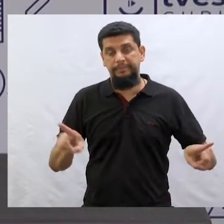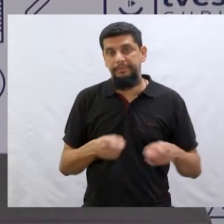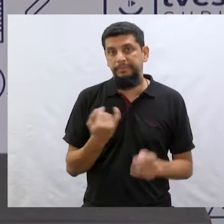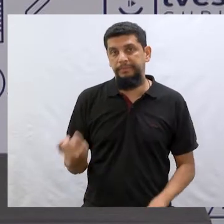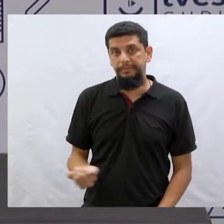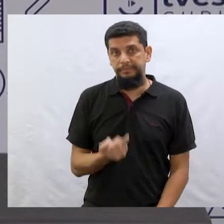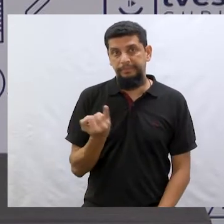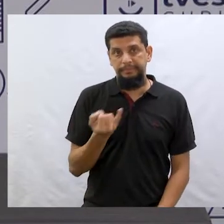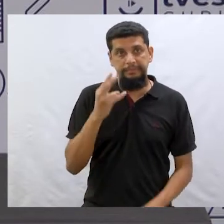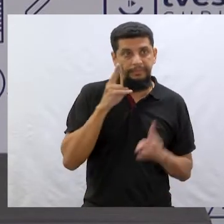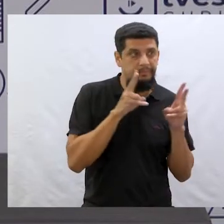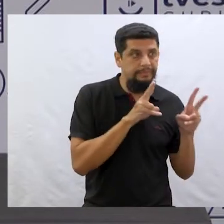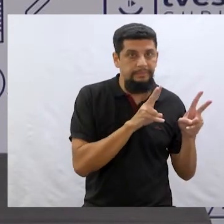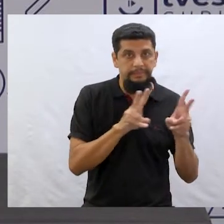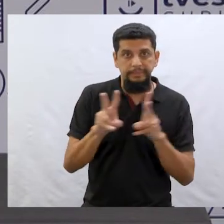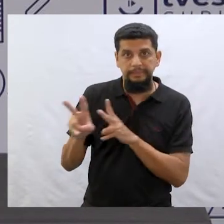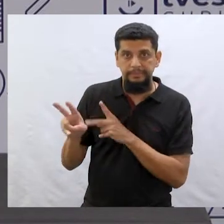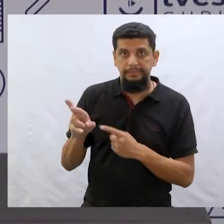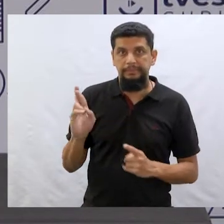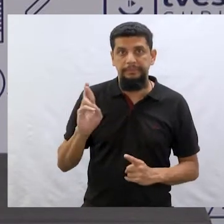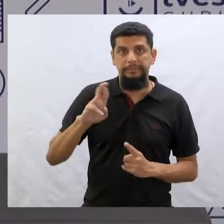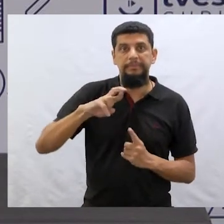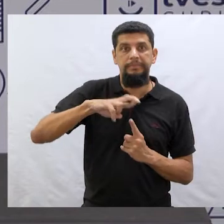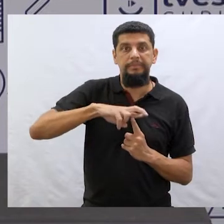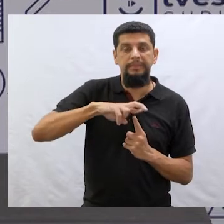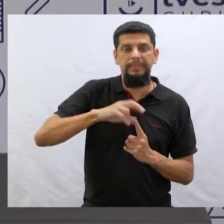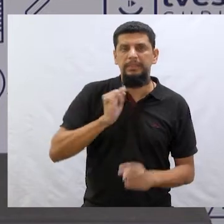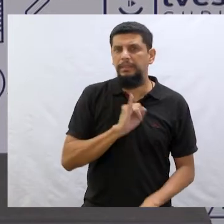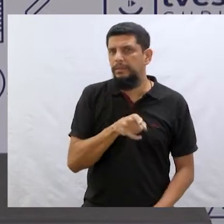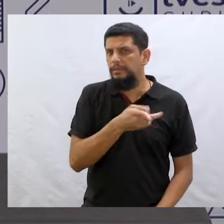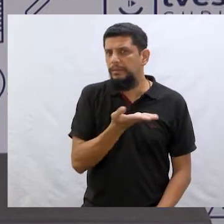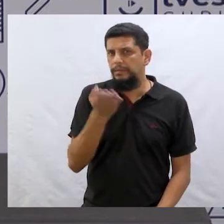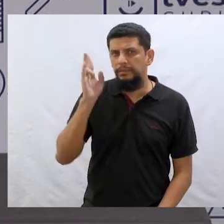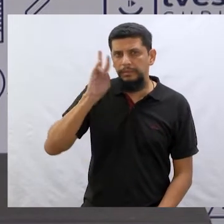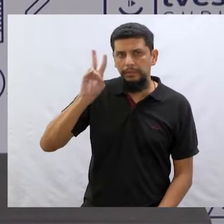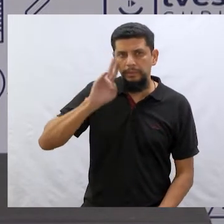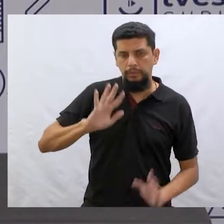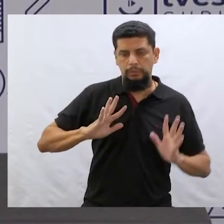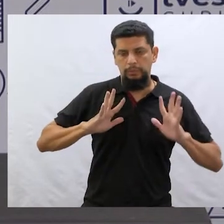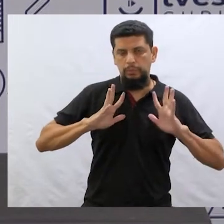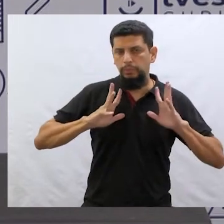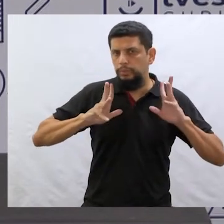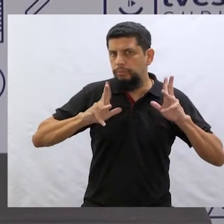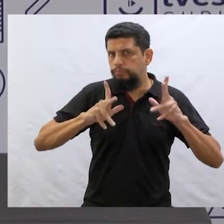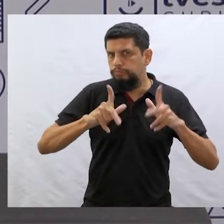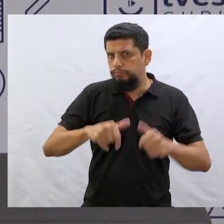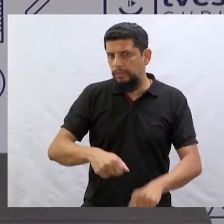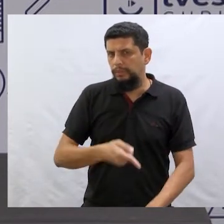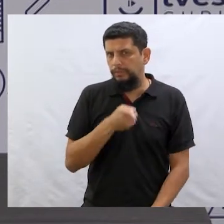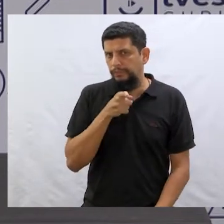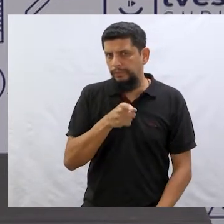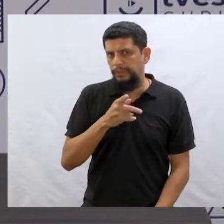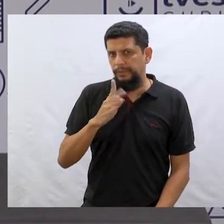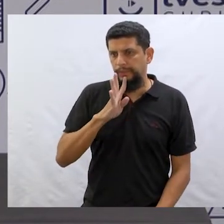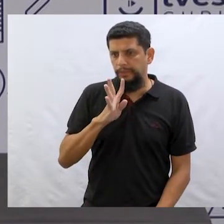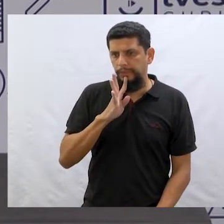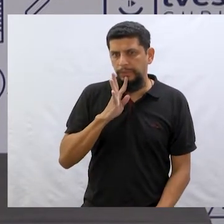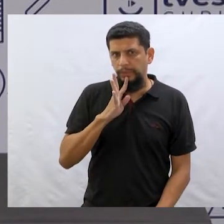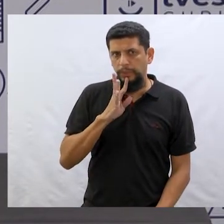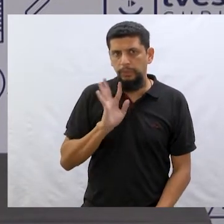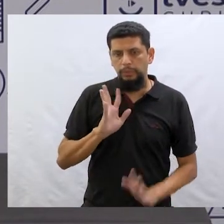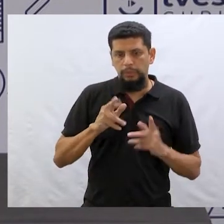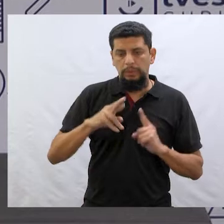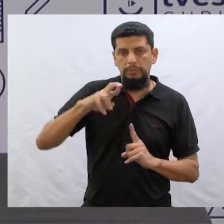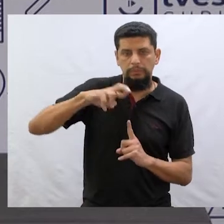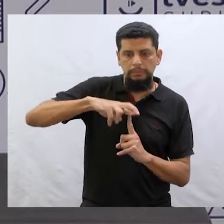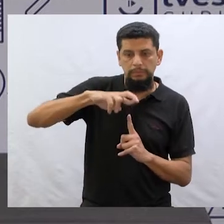É bem importante a ver essas representações. Será que você se lembra de todas elas? Você conhecia todas as